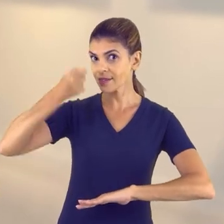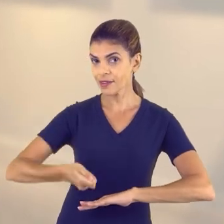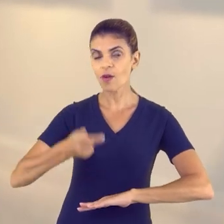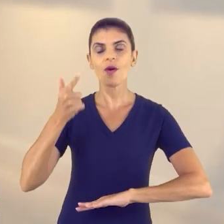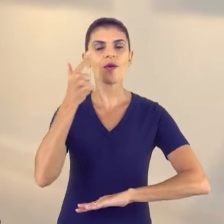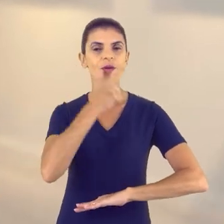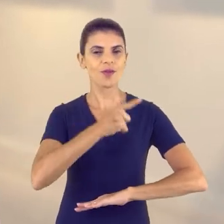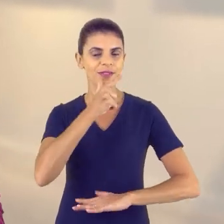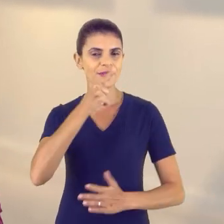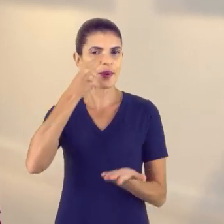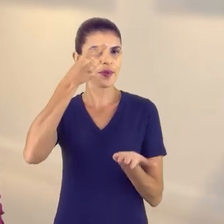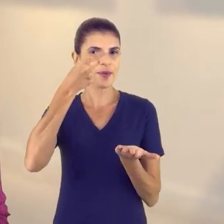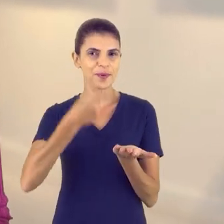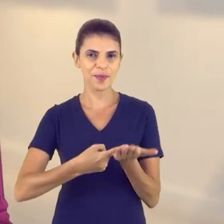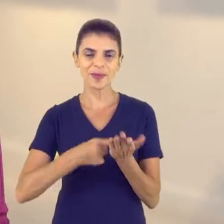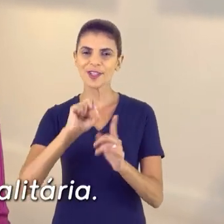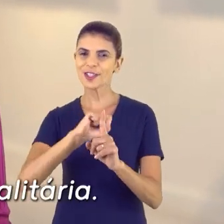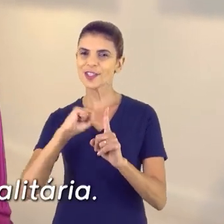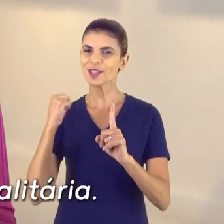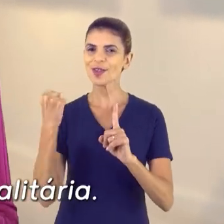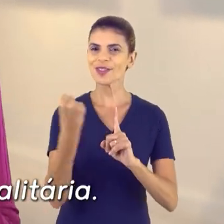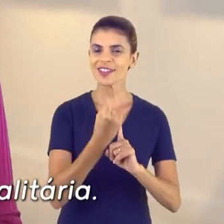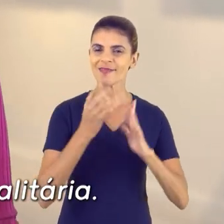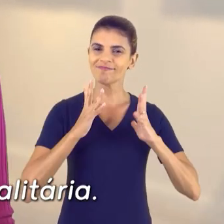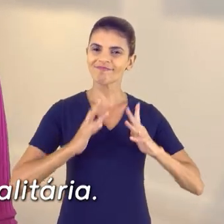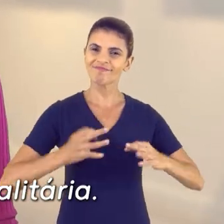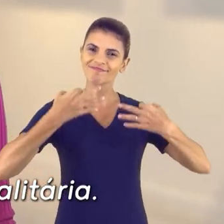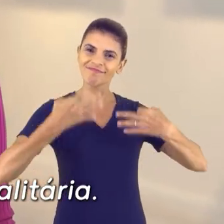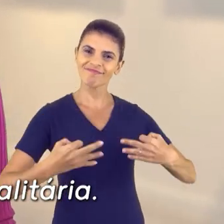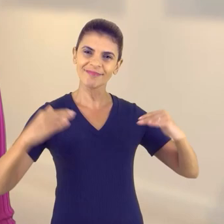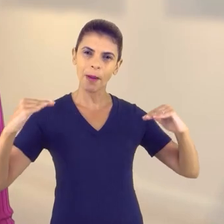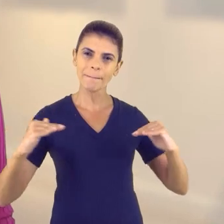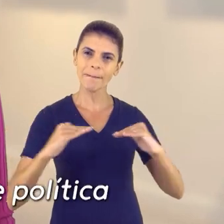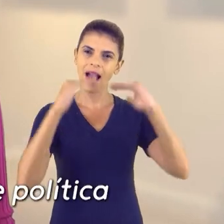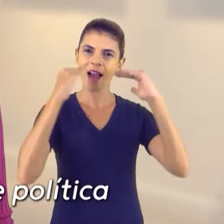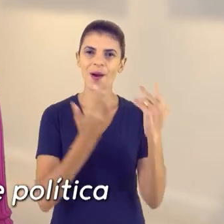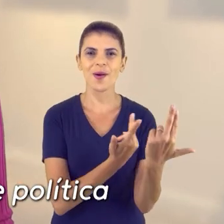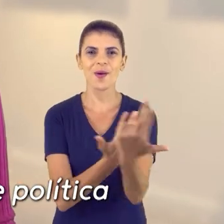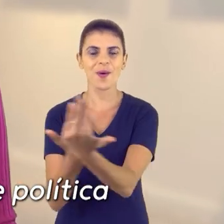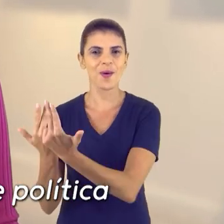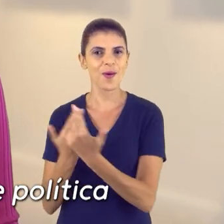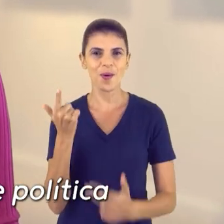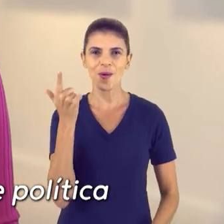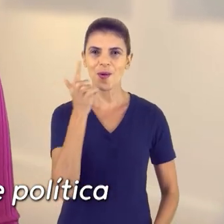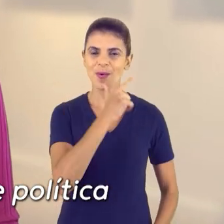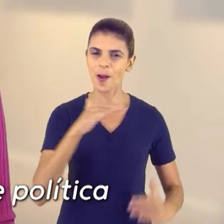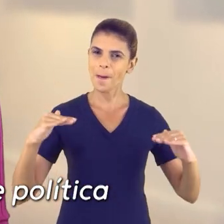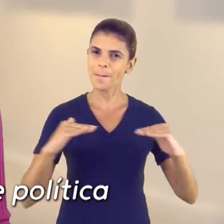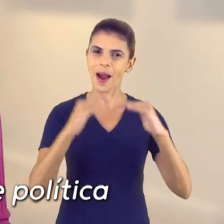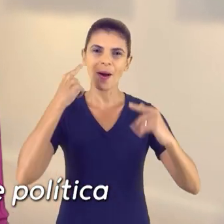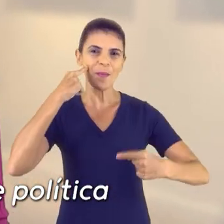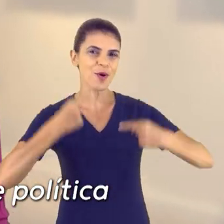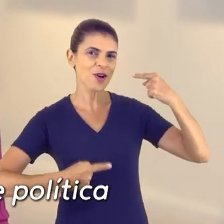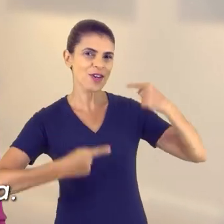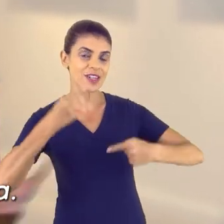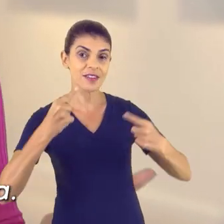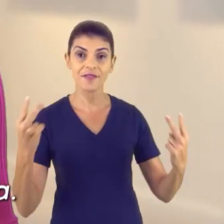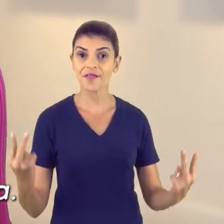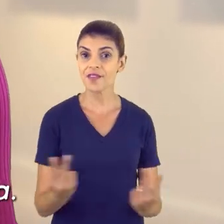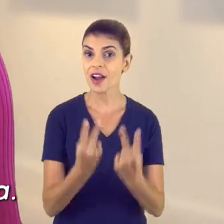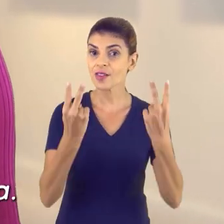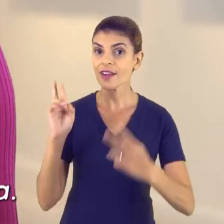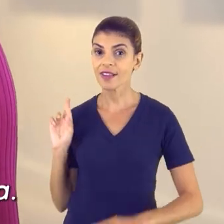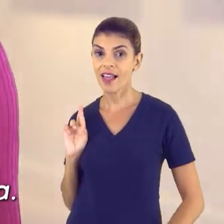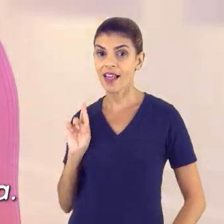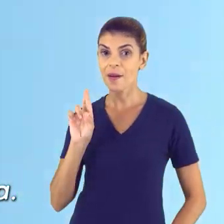reforça esse compromisso de uma sociedade mais justa e igualitária. É assim que garantimos a equidade política e